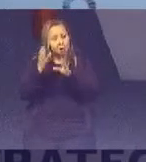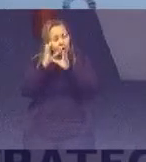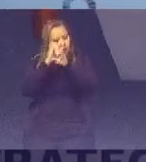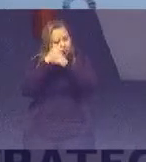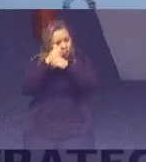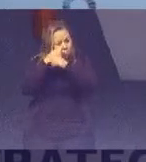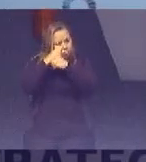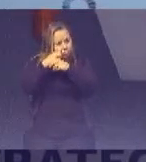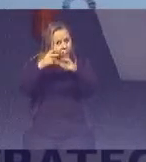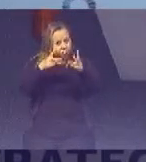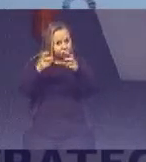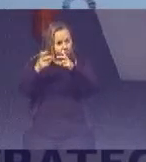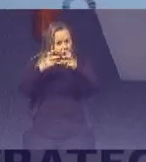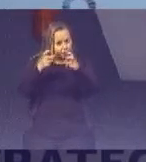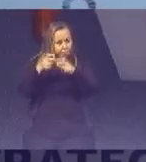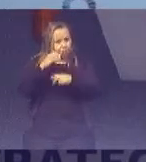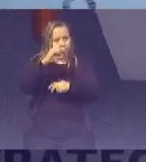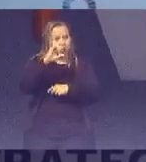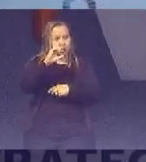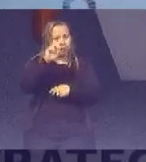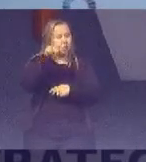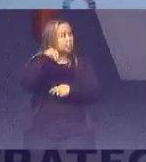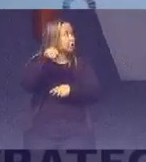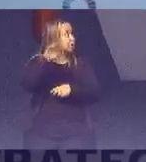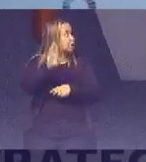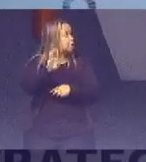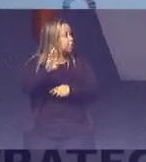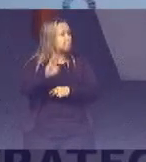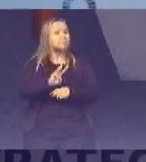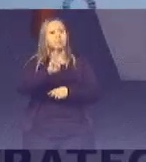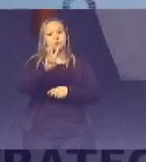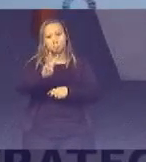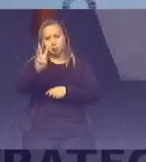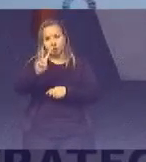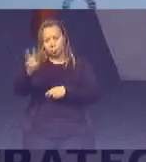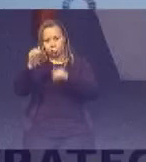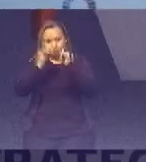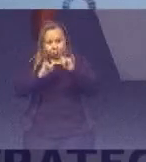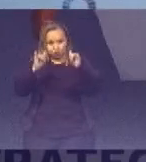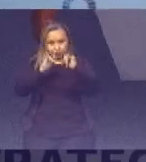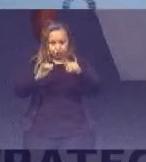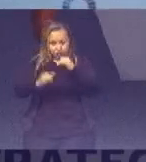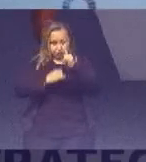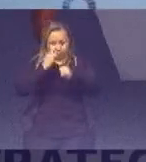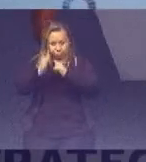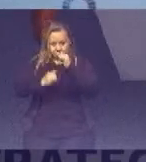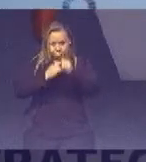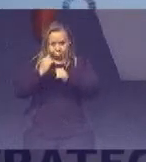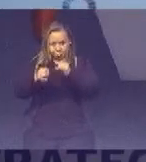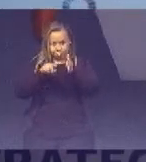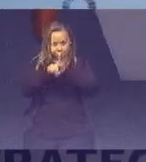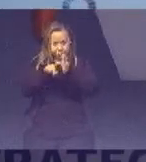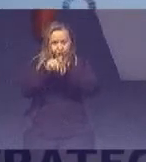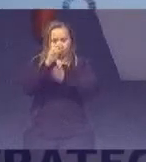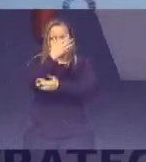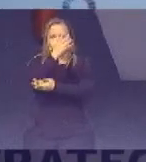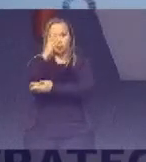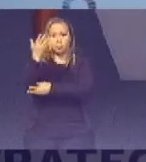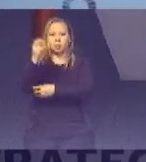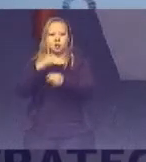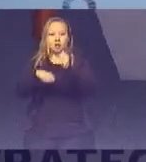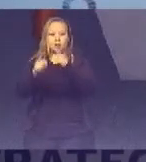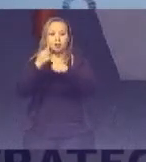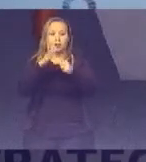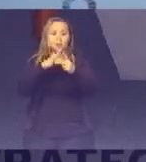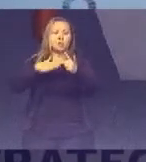CNMP Esse é um portal Disponível Na internet Observatório Nacional Para questões Ambientais Econômicas